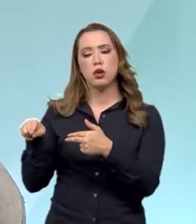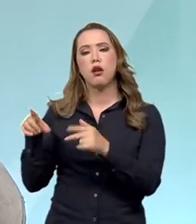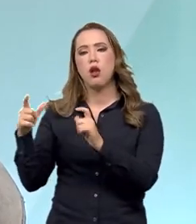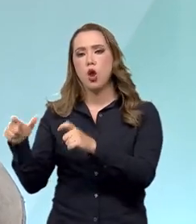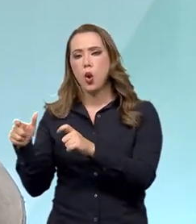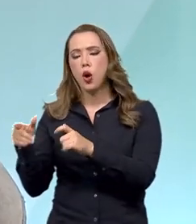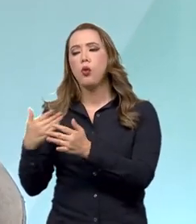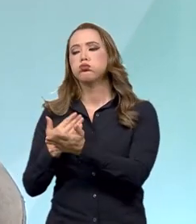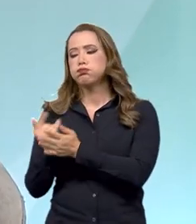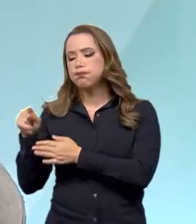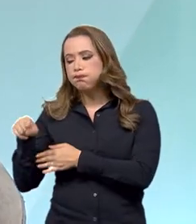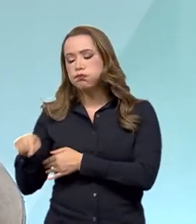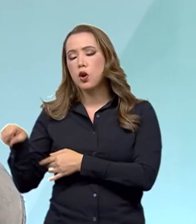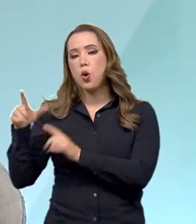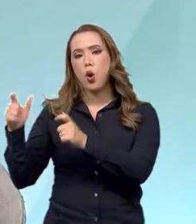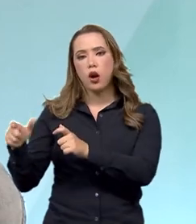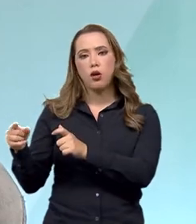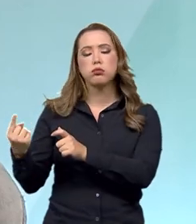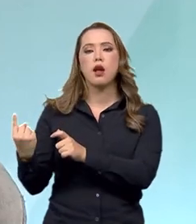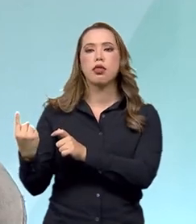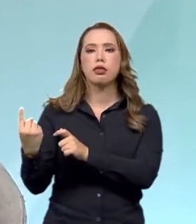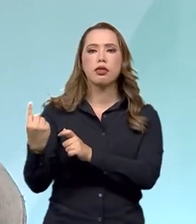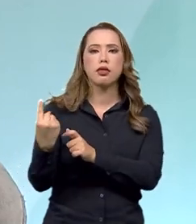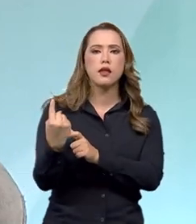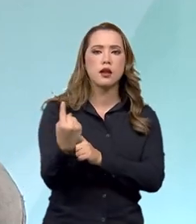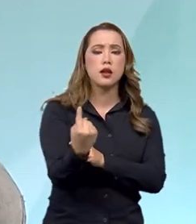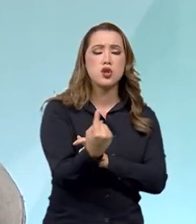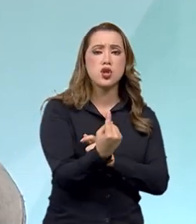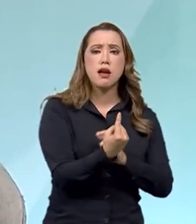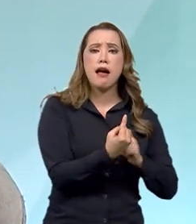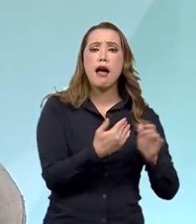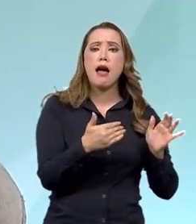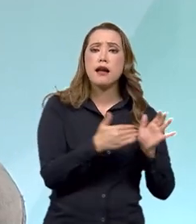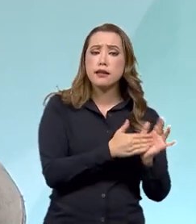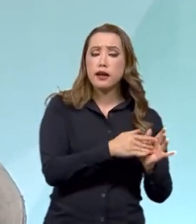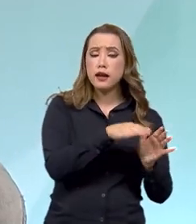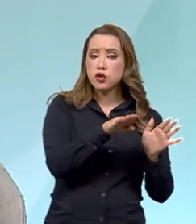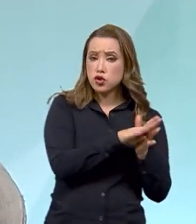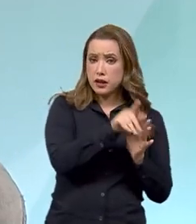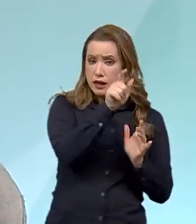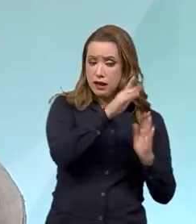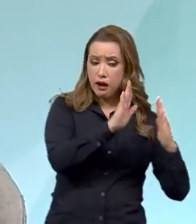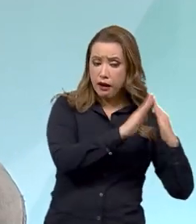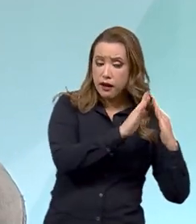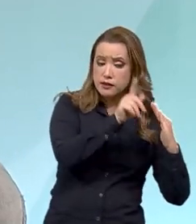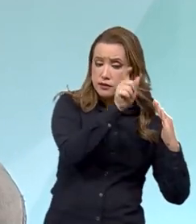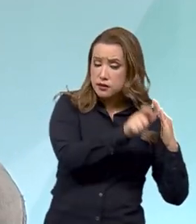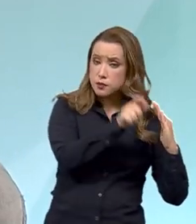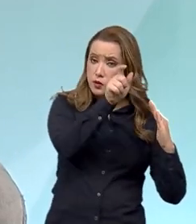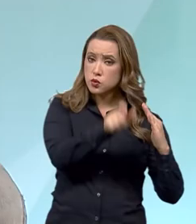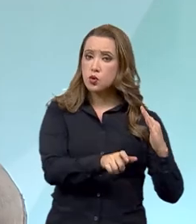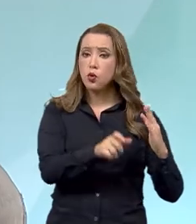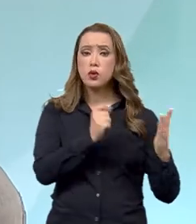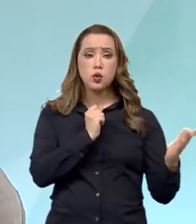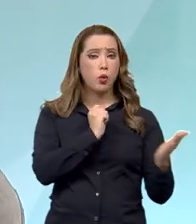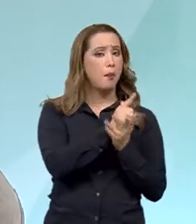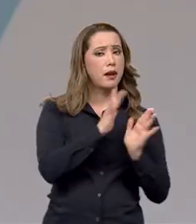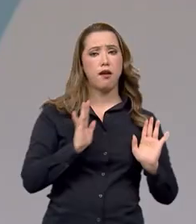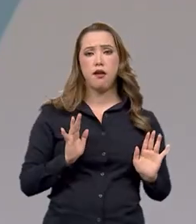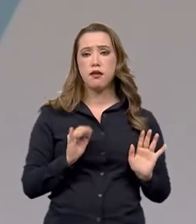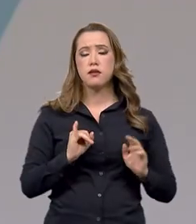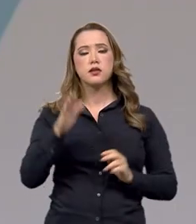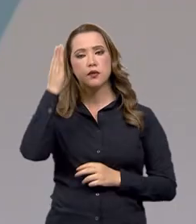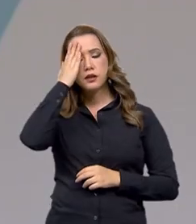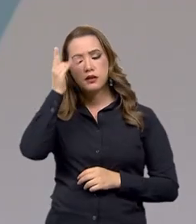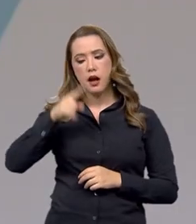de produção até o consumidor, toda a trajetória do produto. E você pode descobrir se houve o pagamento do